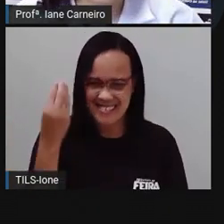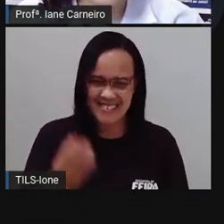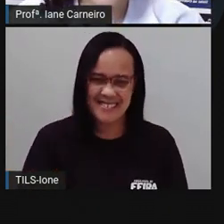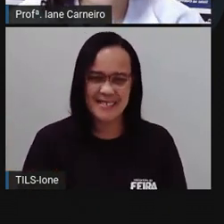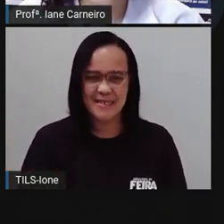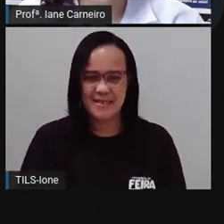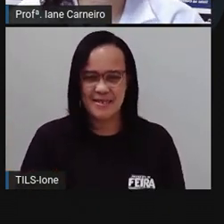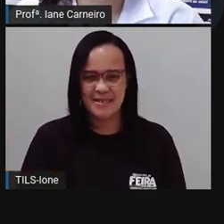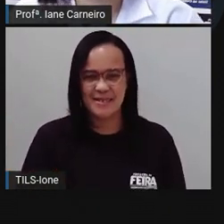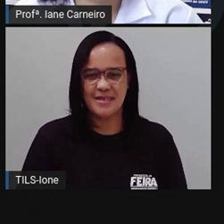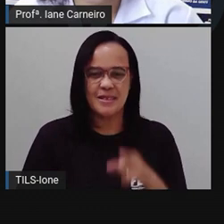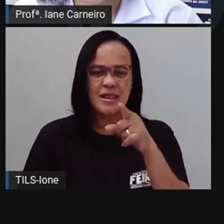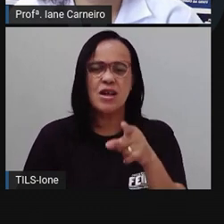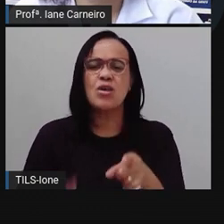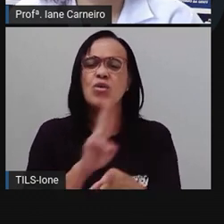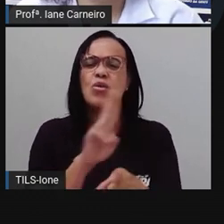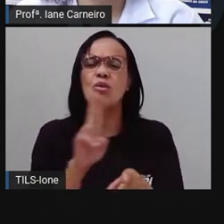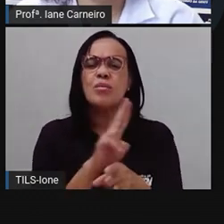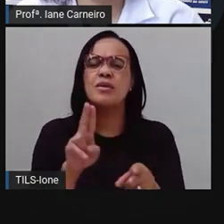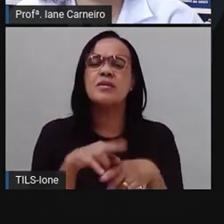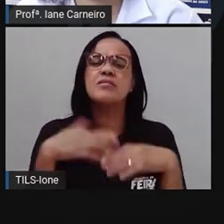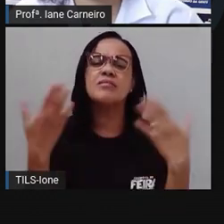Então, ó, que nome é esse, será?